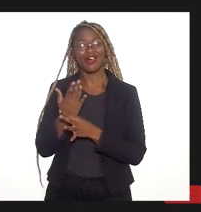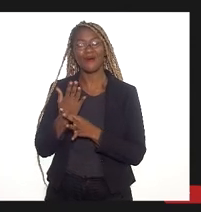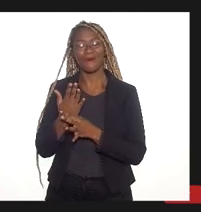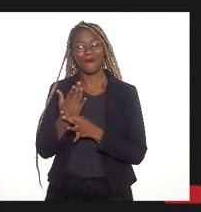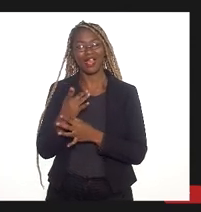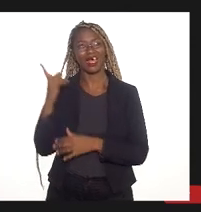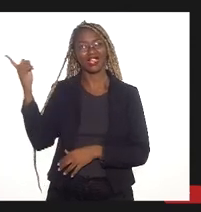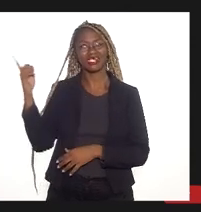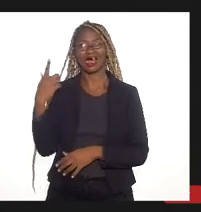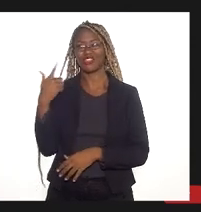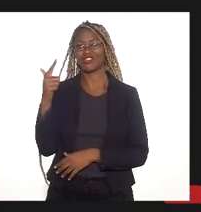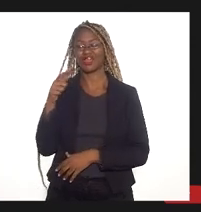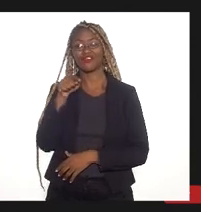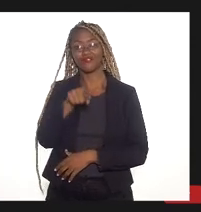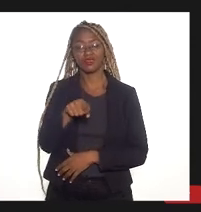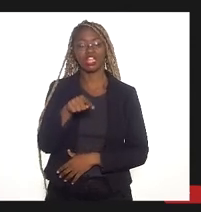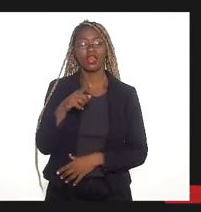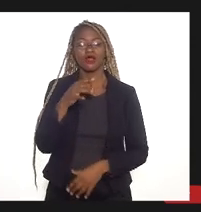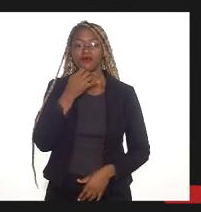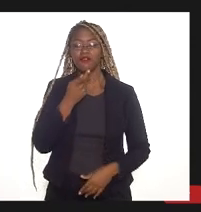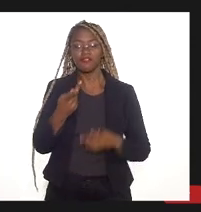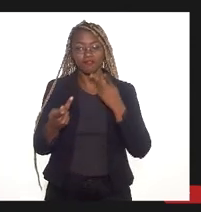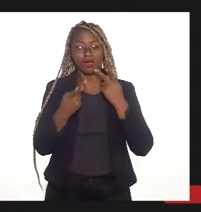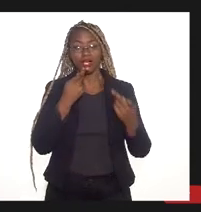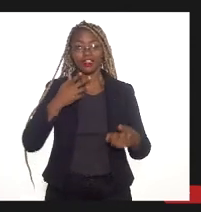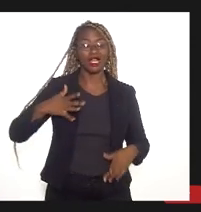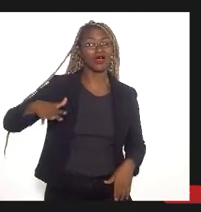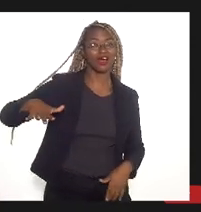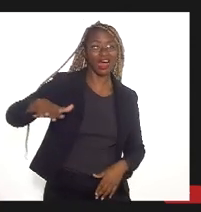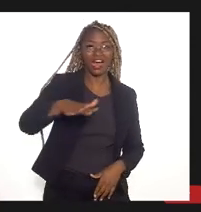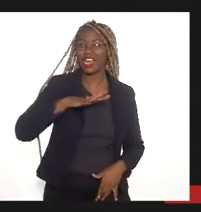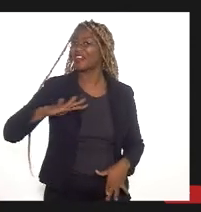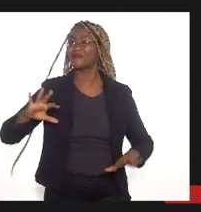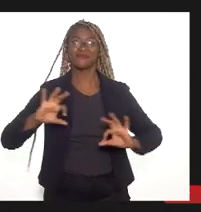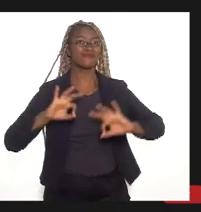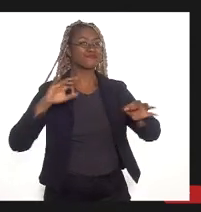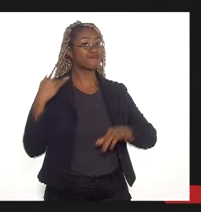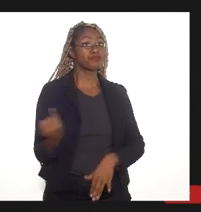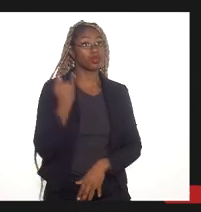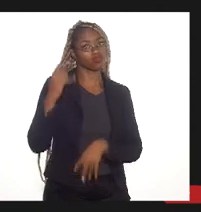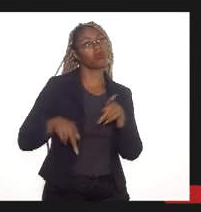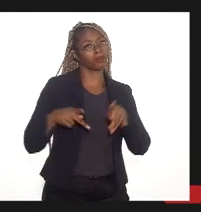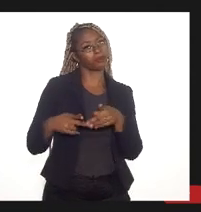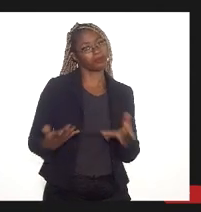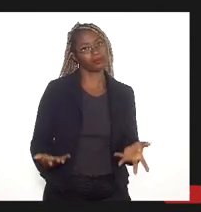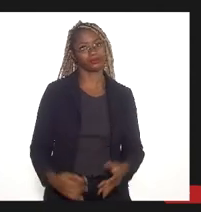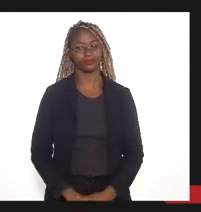área rica do ponto de vista ambiental, histórico e importante para a população. Pode ir em frente.